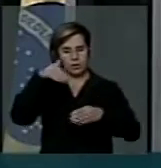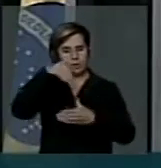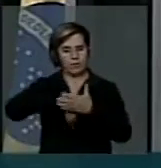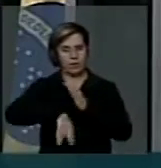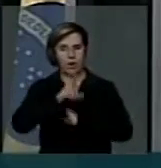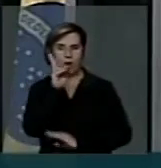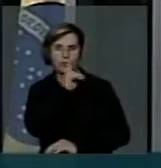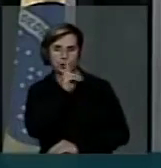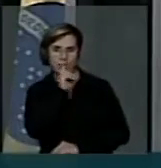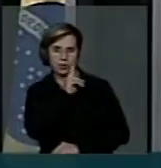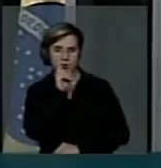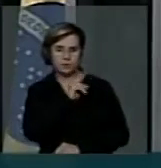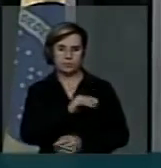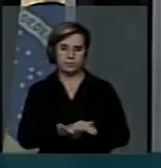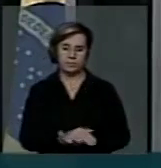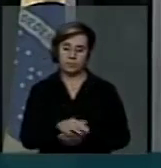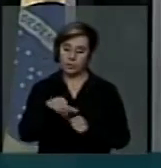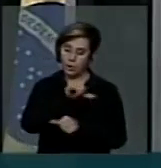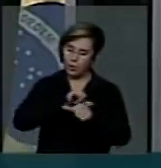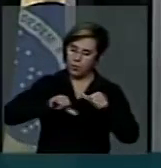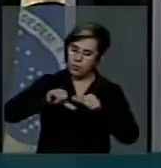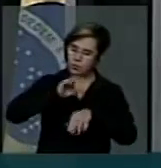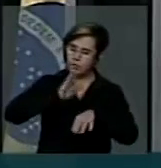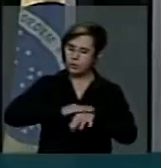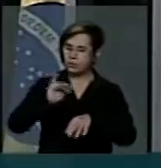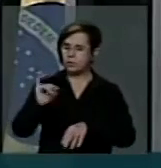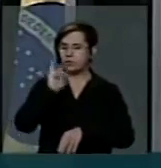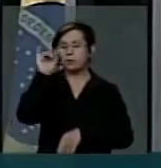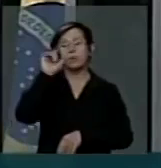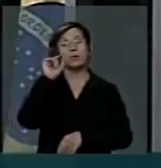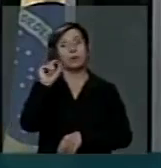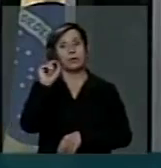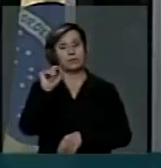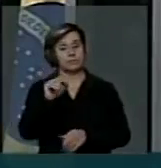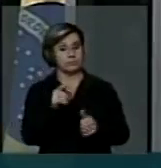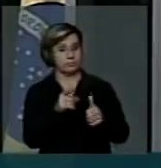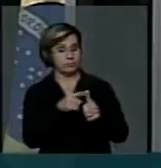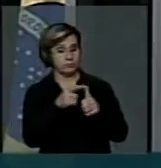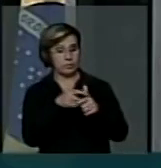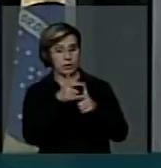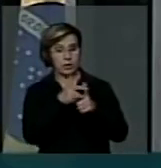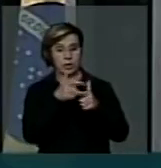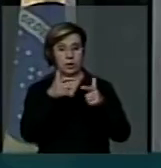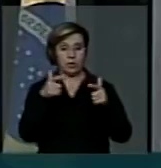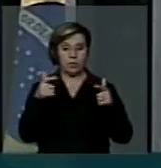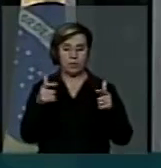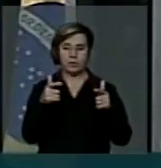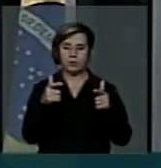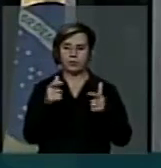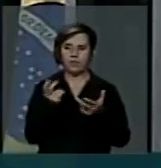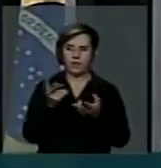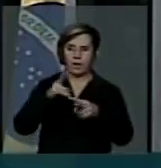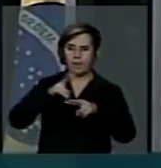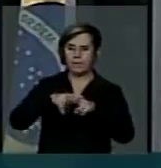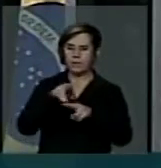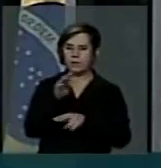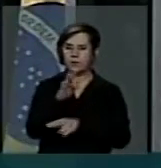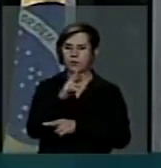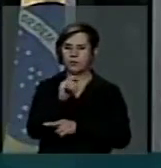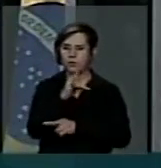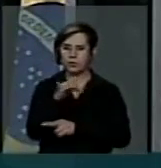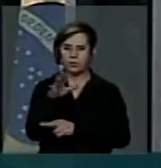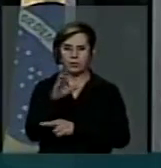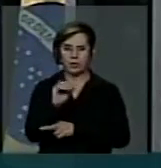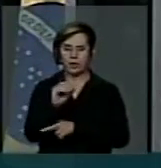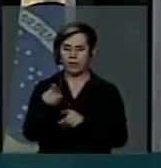urgência. Suas mudanças mais importantes são Aumento da pena para o tráfico, internação involuntária para